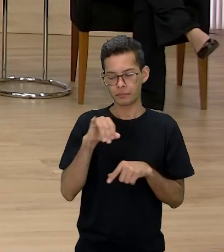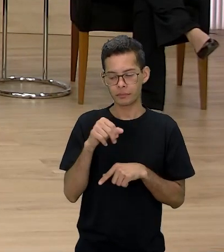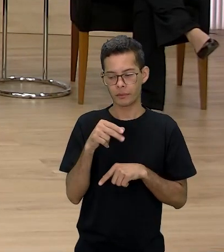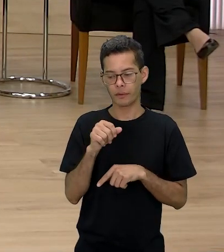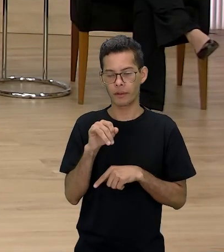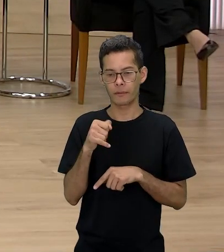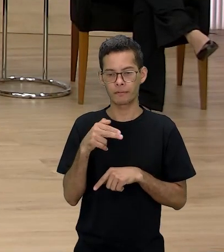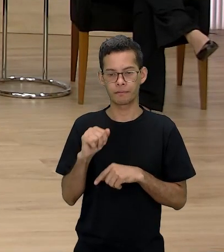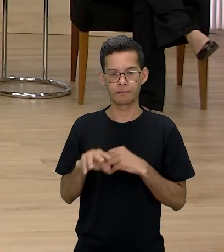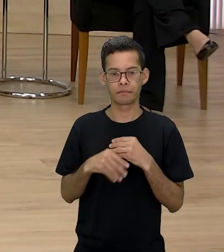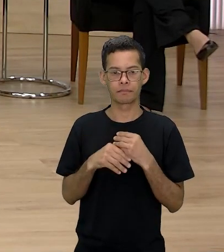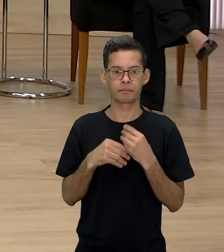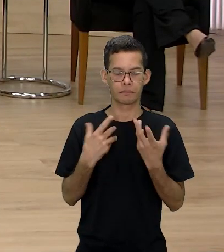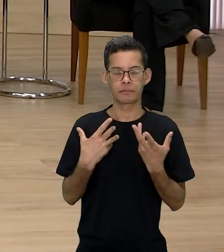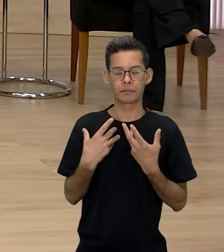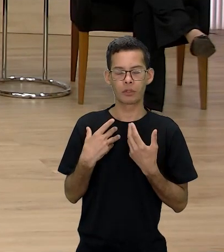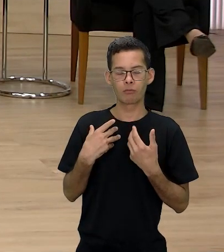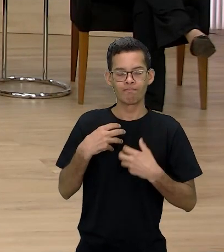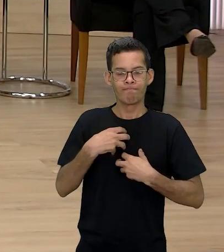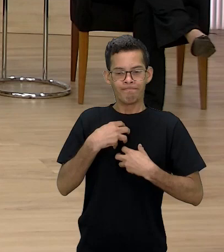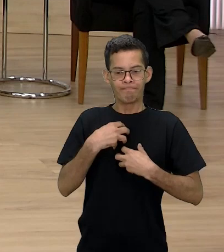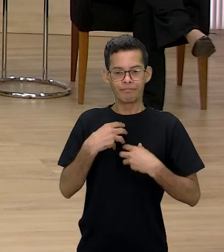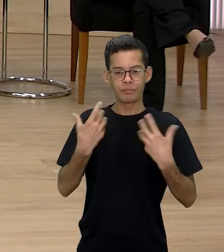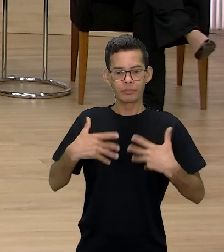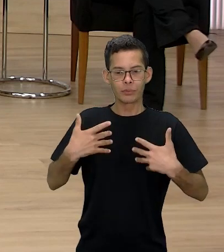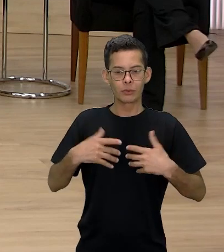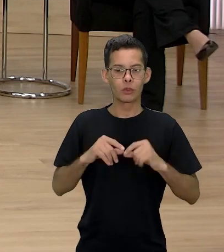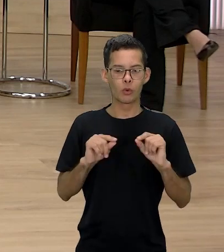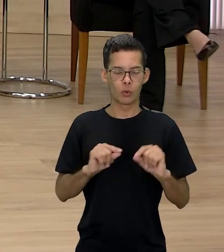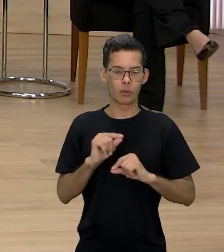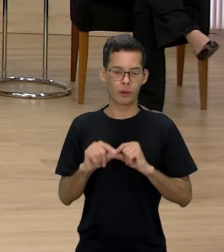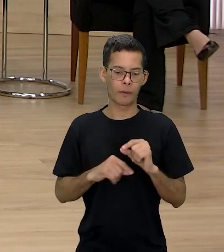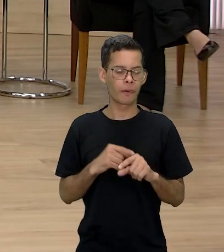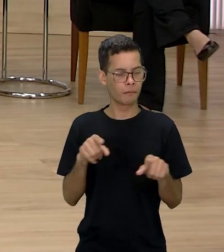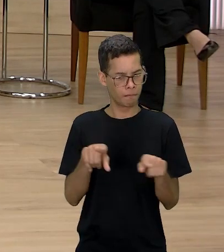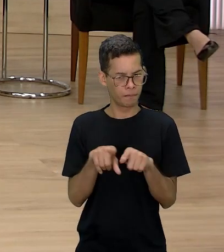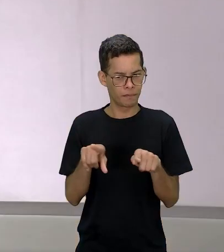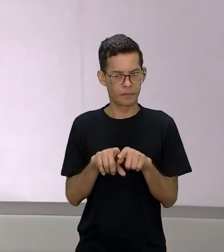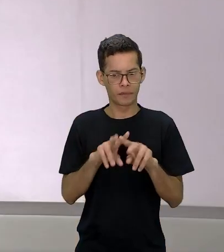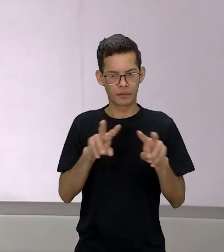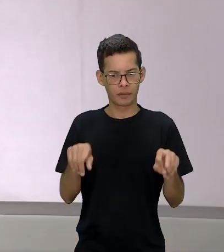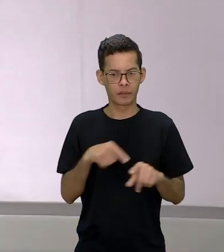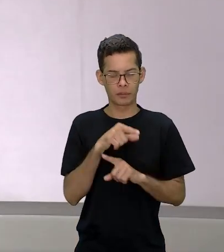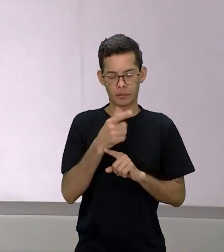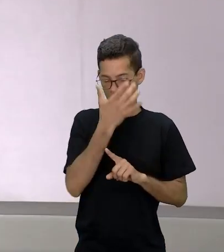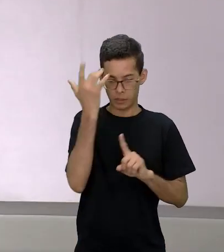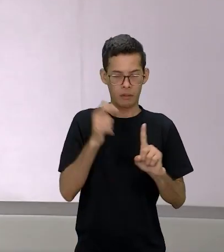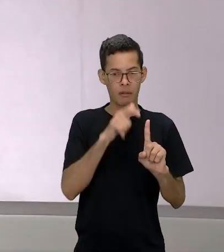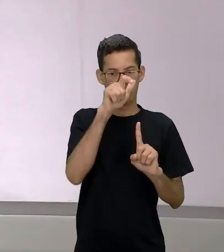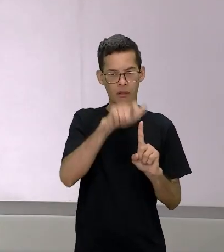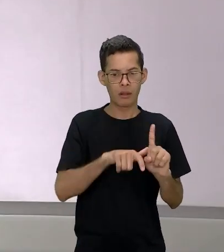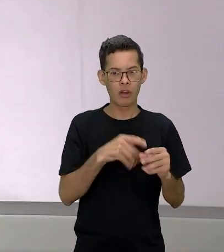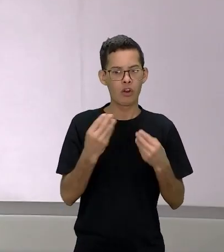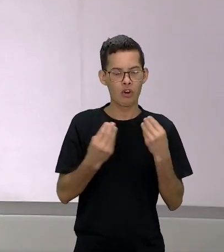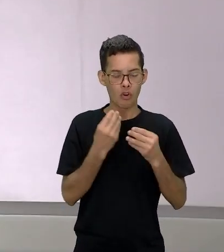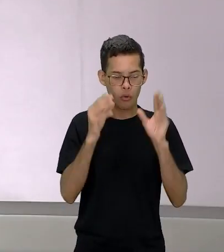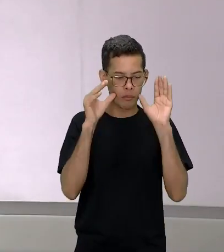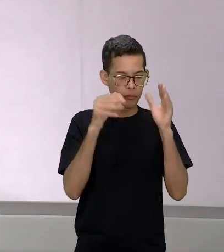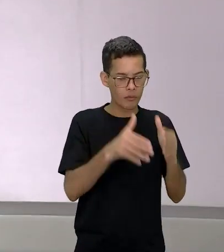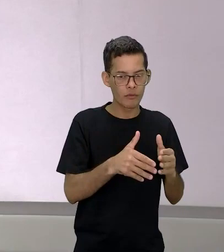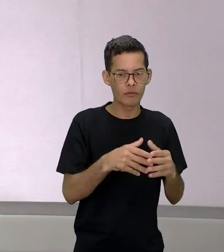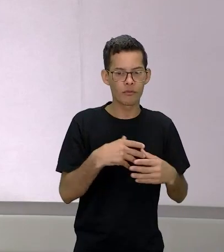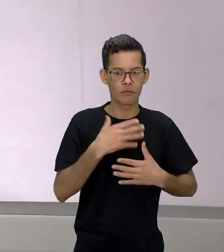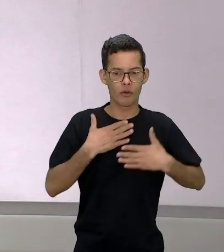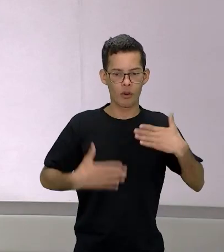que eu me senti muito contemplada eu acho também além dessa questão da exotização do corpo negro feminino